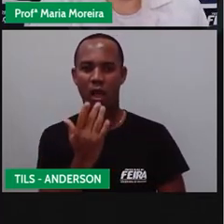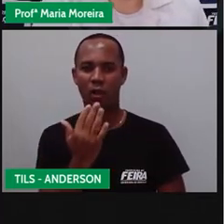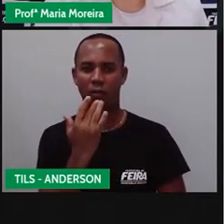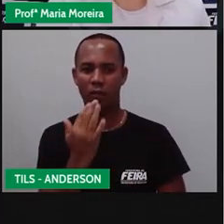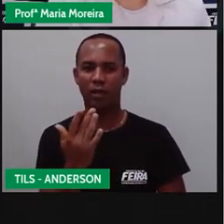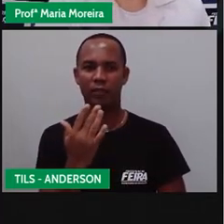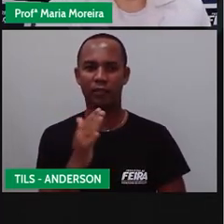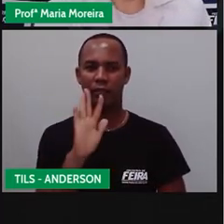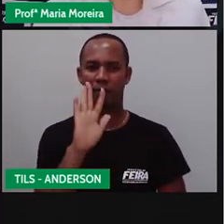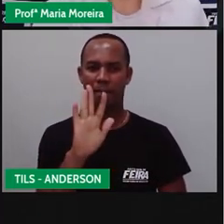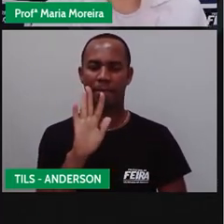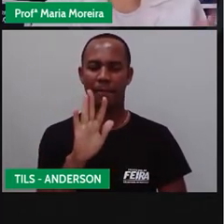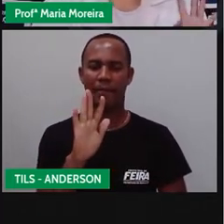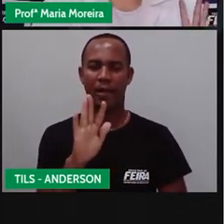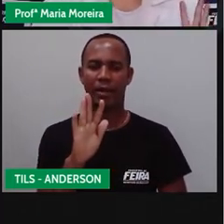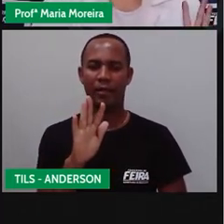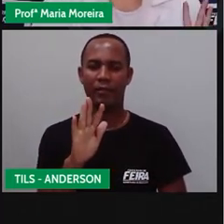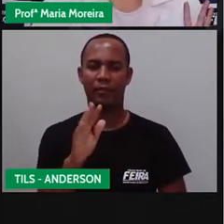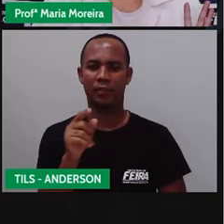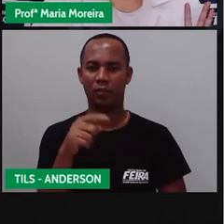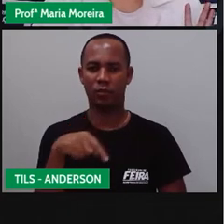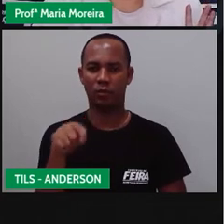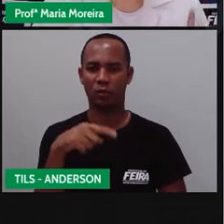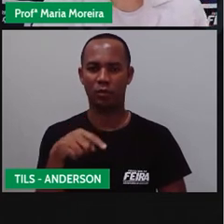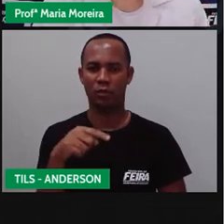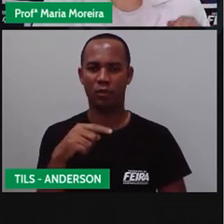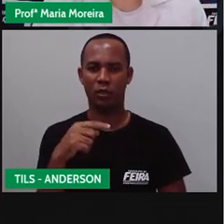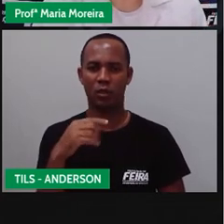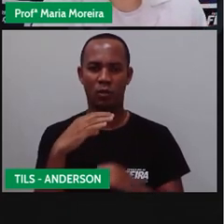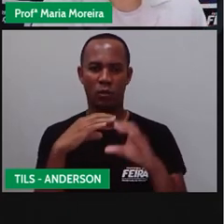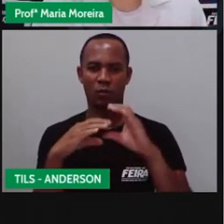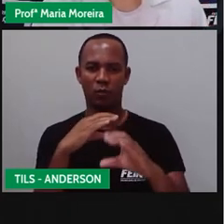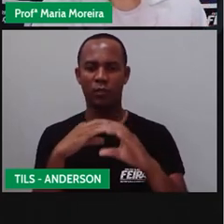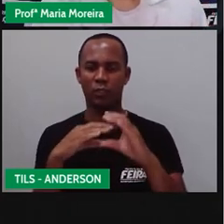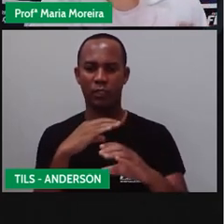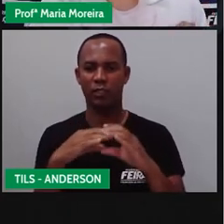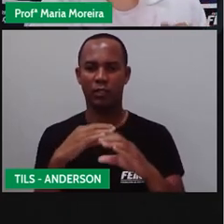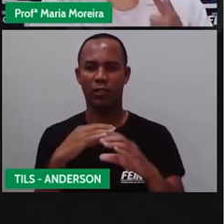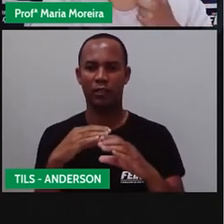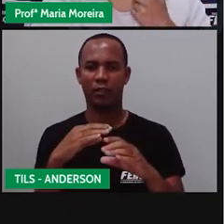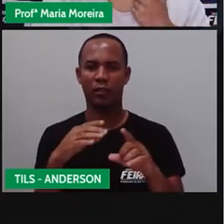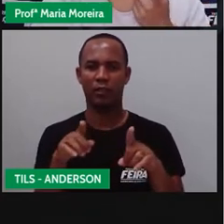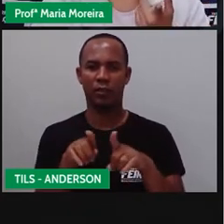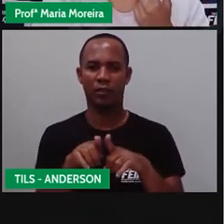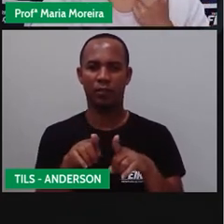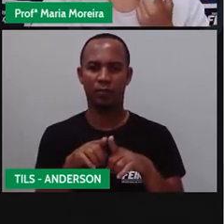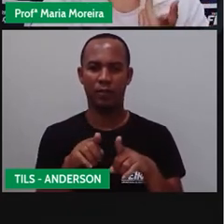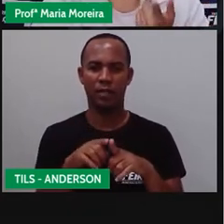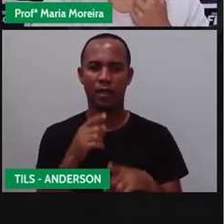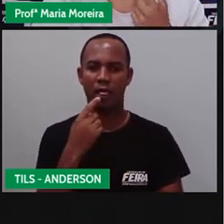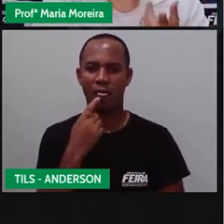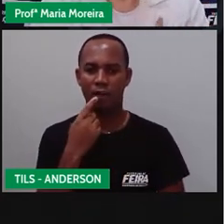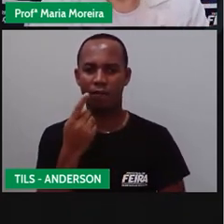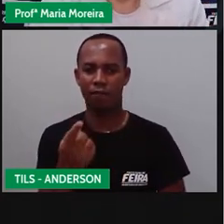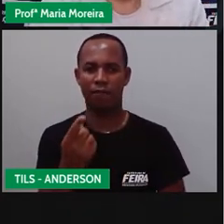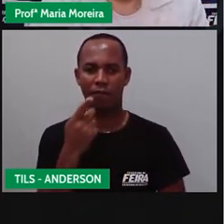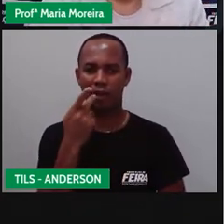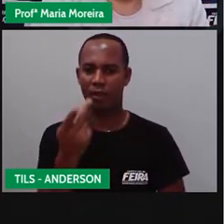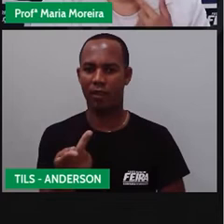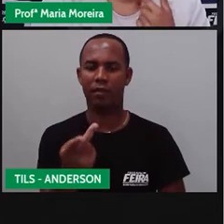não é verdade? Então, a gente se comunica através da linguagem, mas em momento nenhum, a Pramaria dizendo que a linguagem, ela tem que ser o quê?